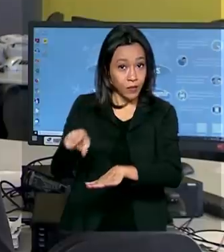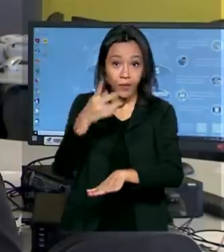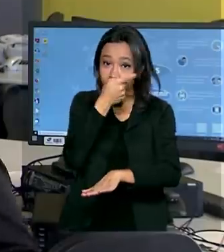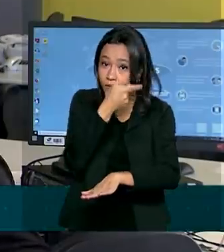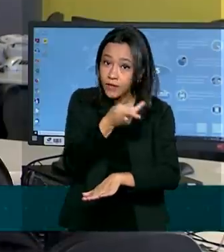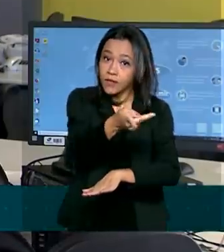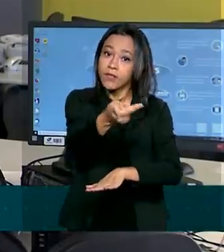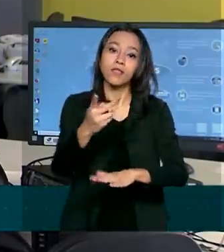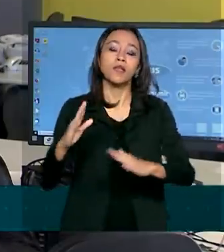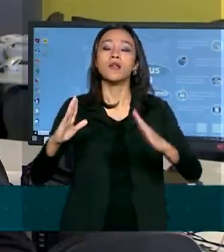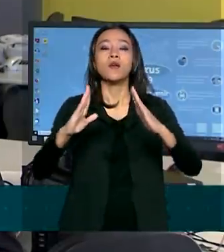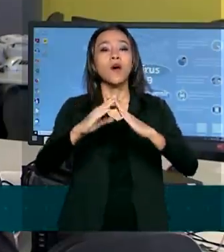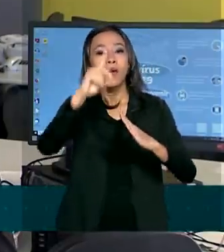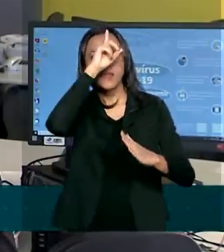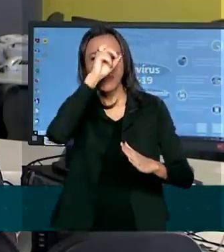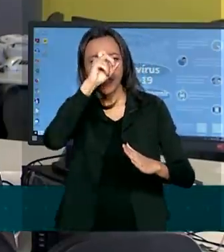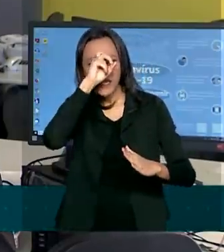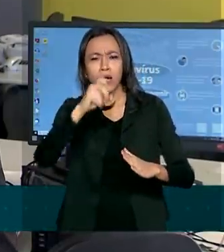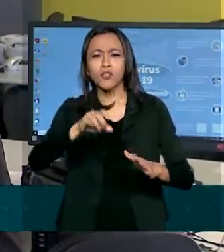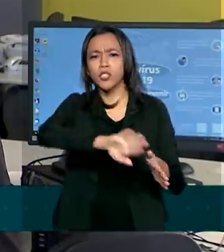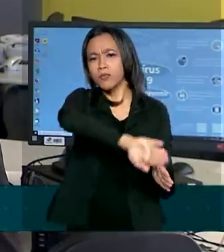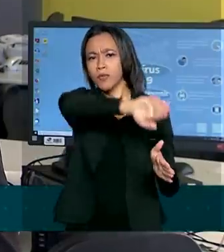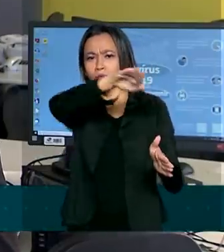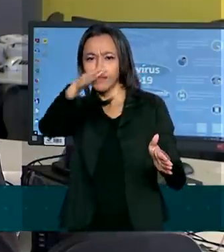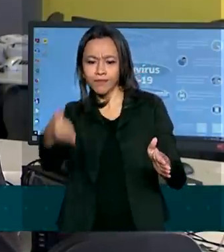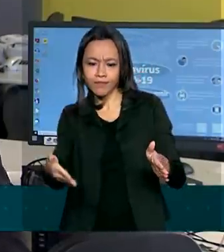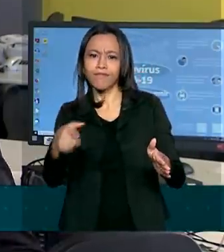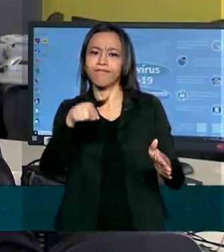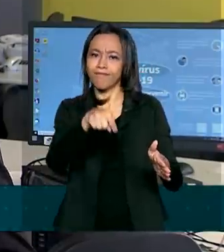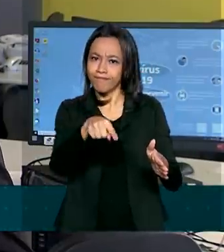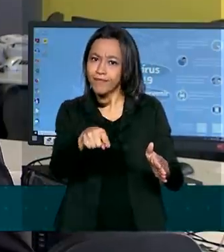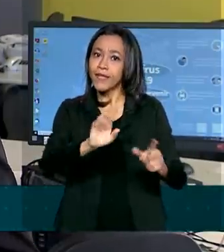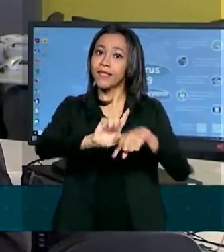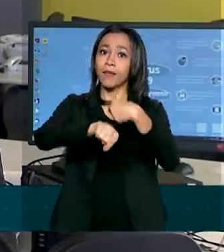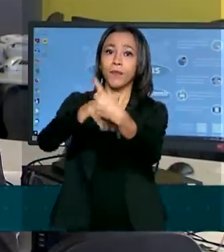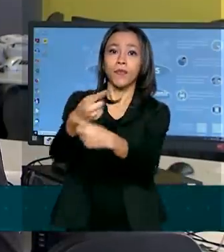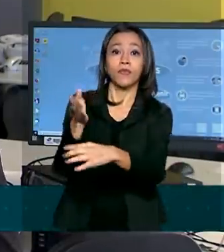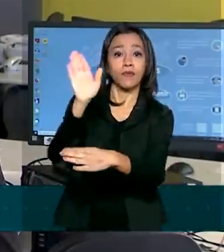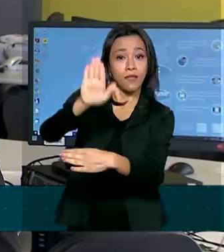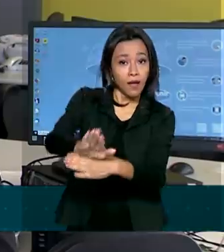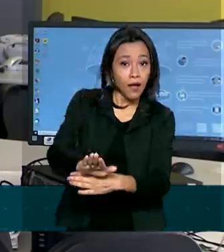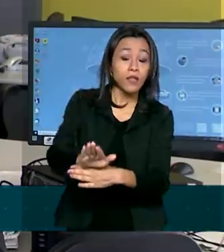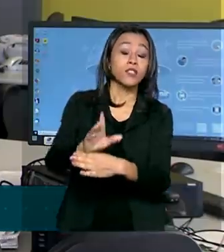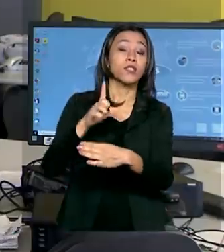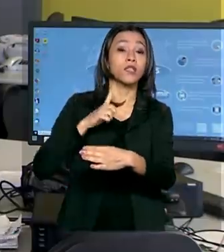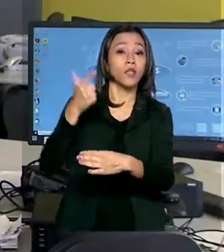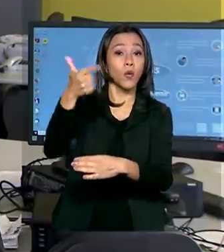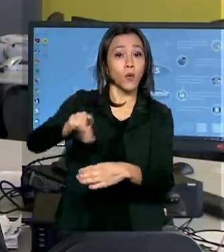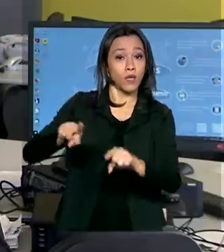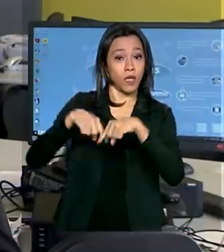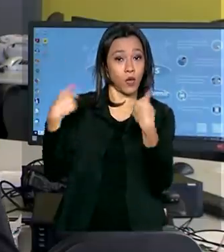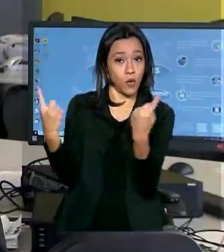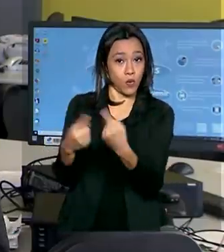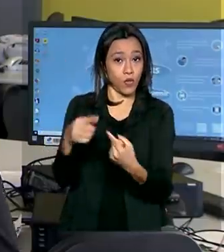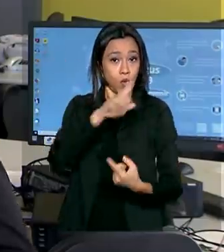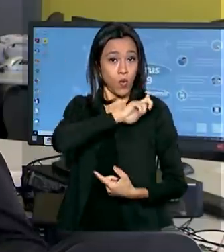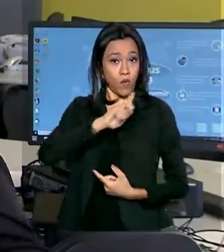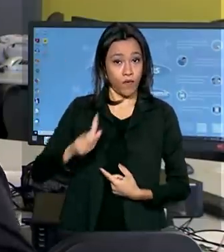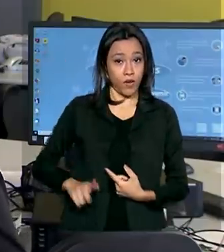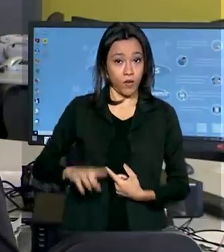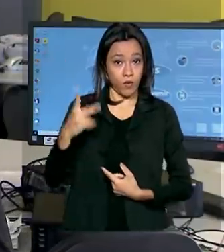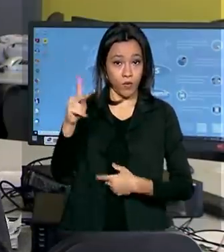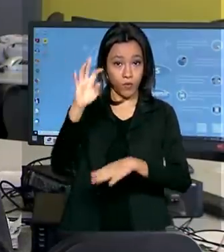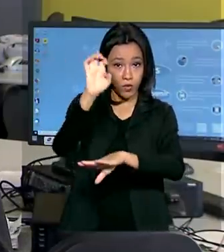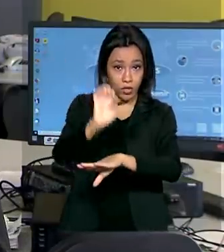do Rio Centro, na Zona Oeste, acompanhado do prefeito Marcelo Crivella. E à tarde, o ministro se reúne com o governador Wilson Witzel